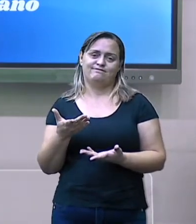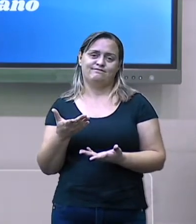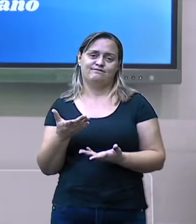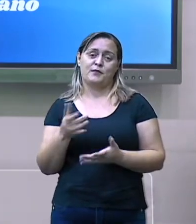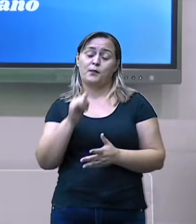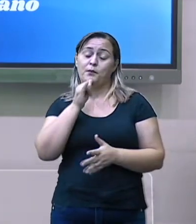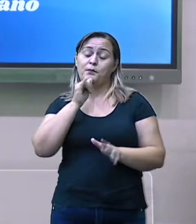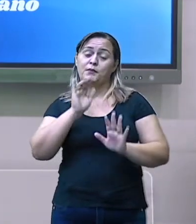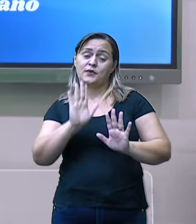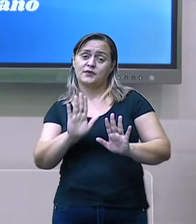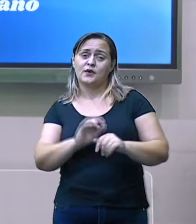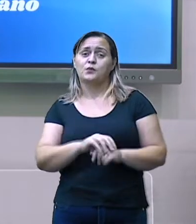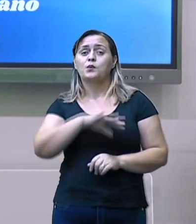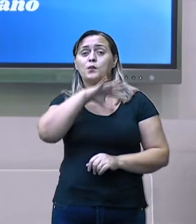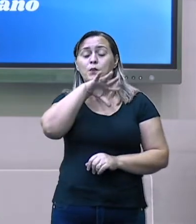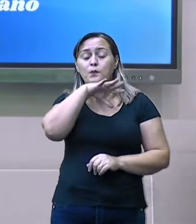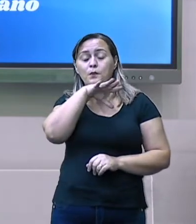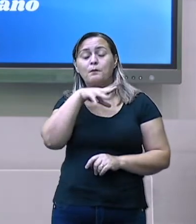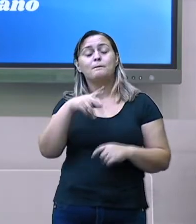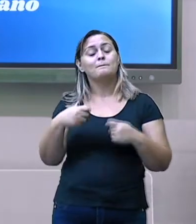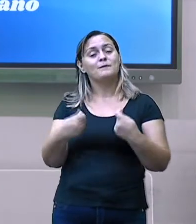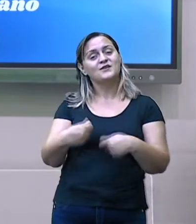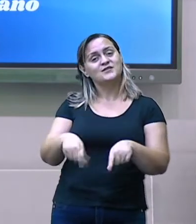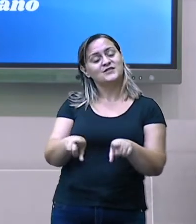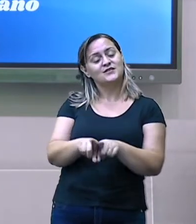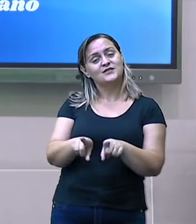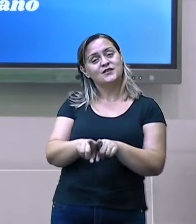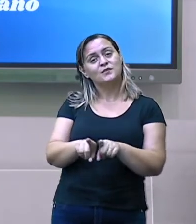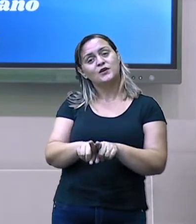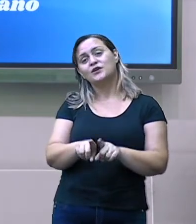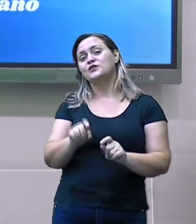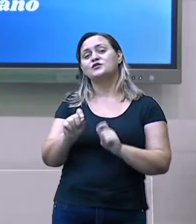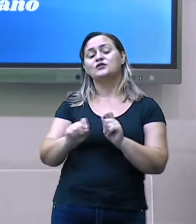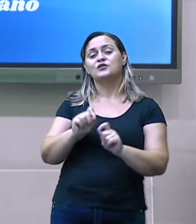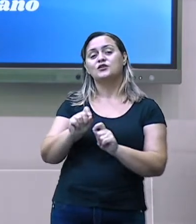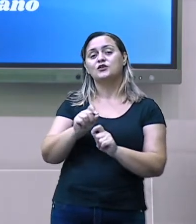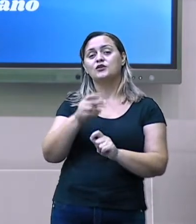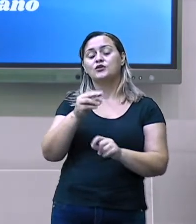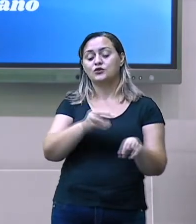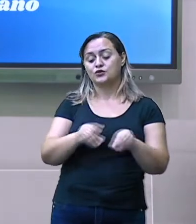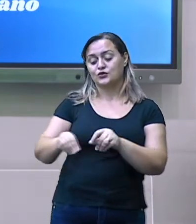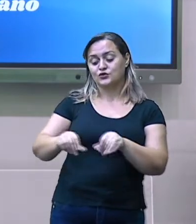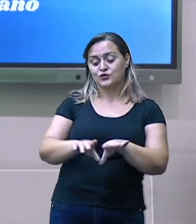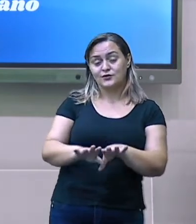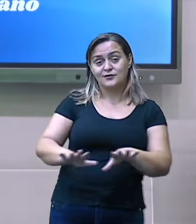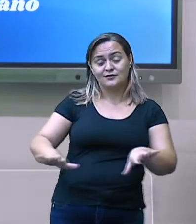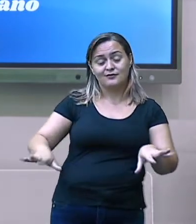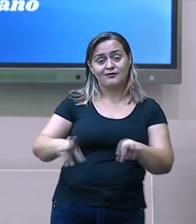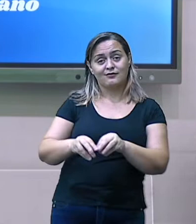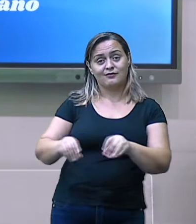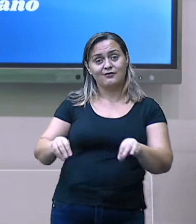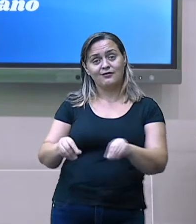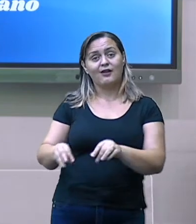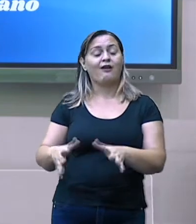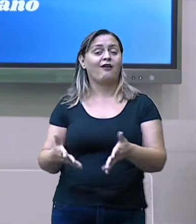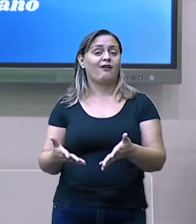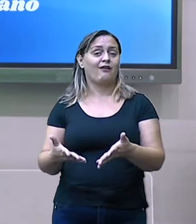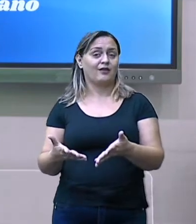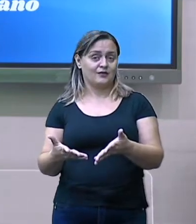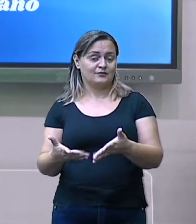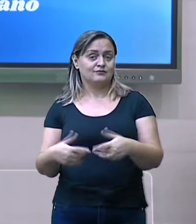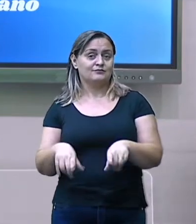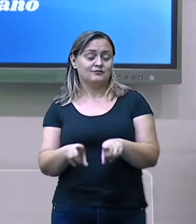necessita de, das terras, o continente. Então, nós vamos